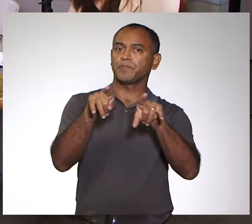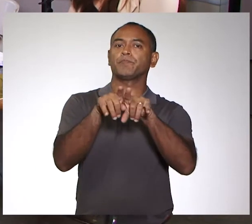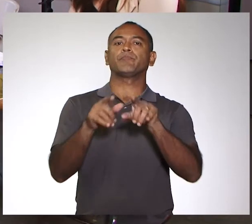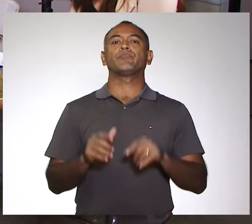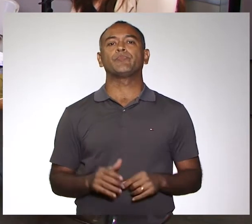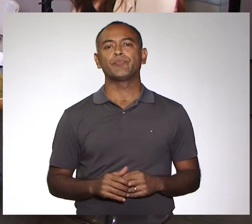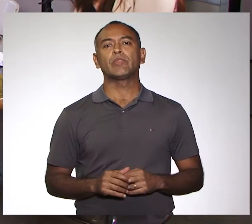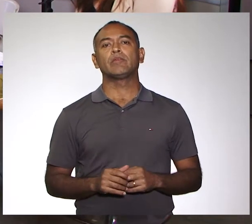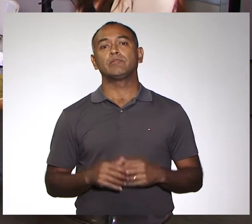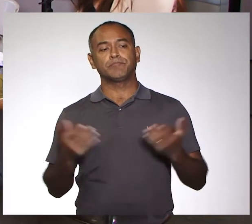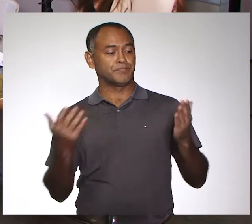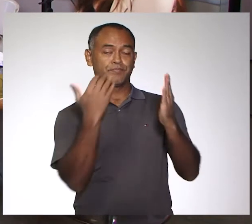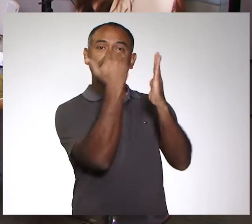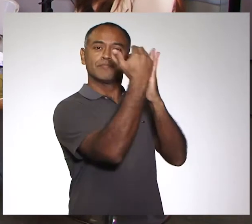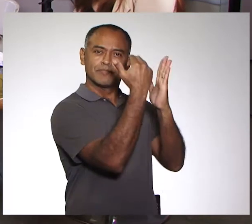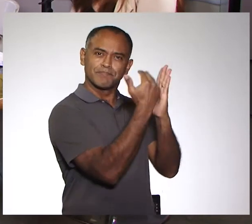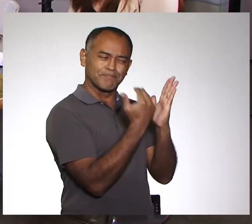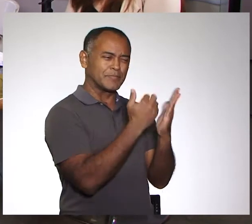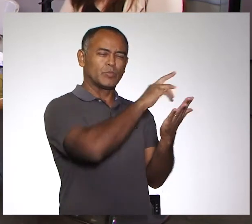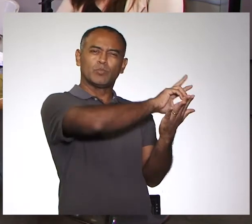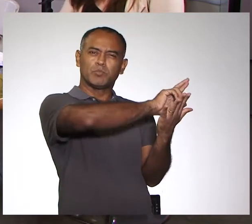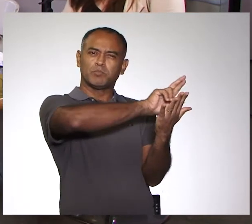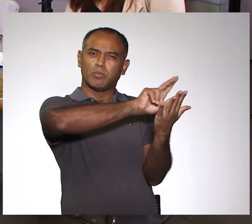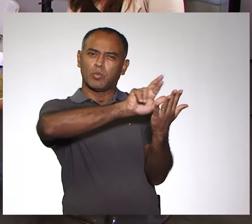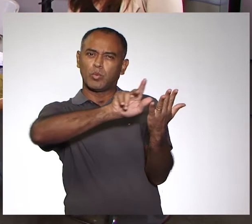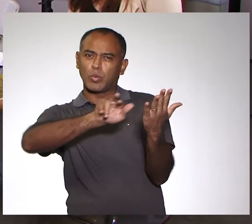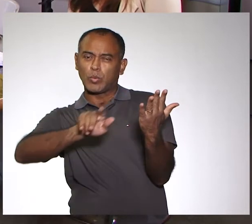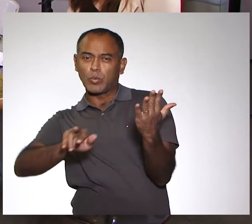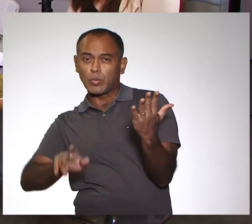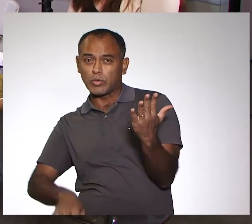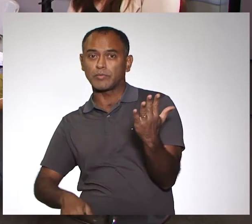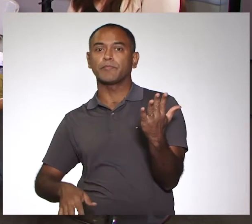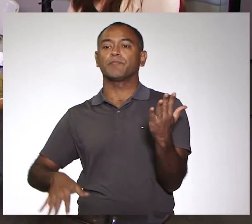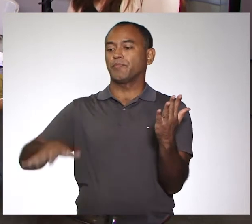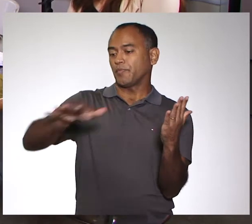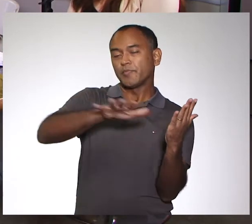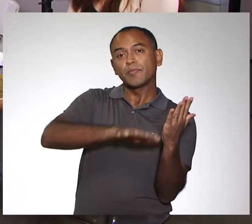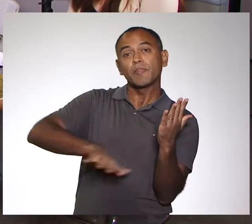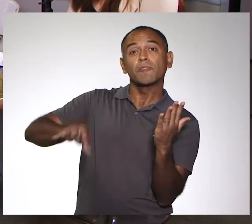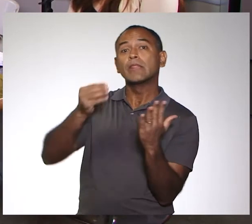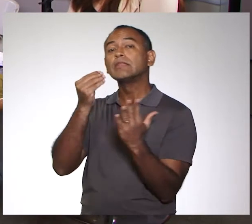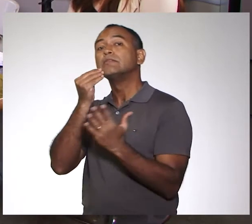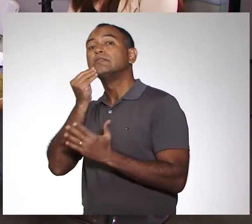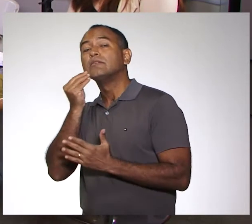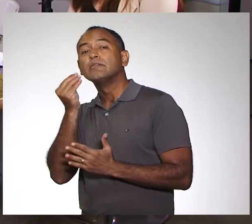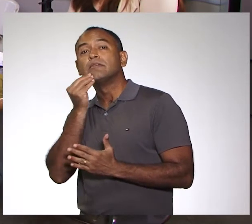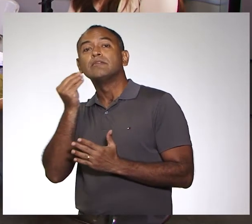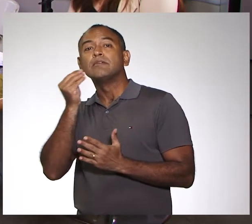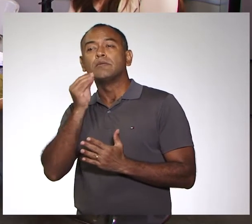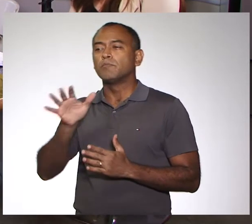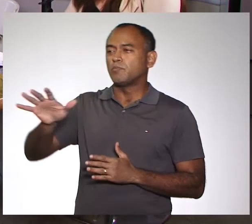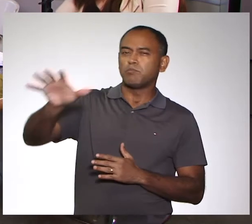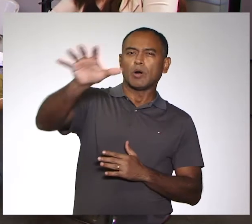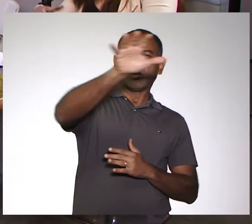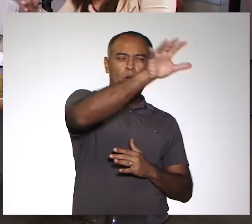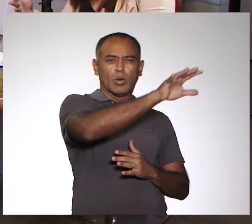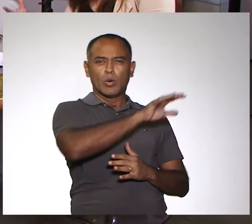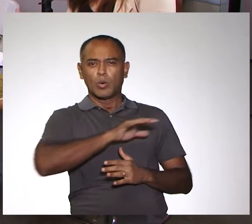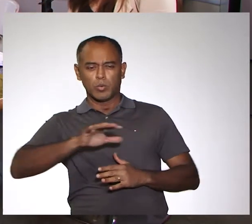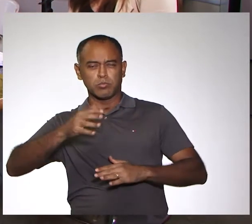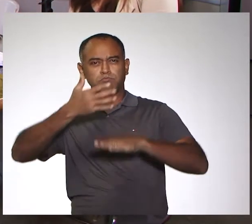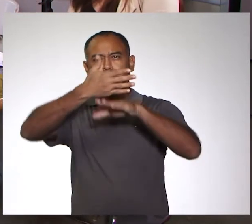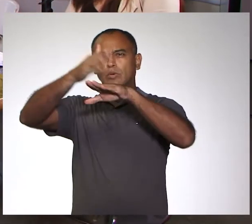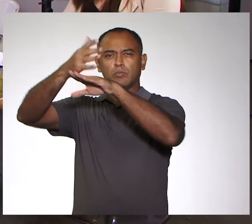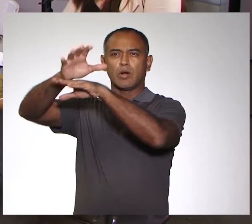Então, o nosso programa é bem diversificado. Então, nós tentamos englobar o máximo